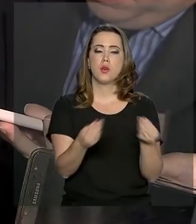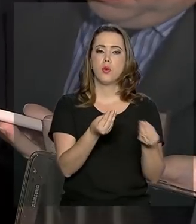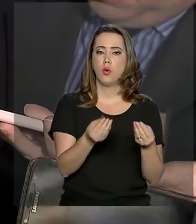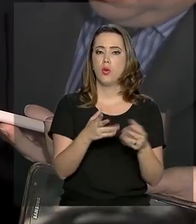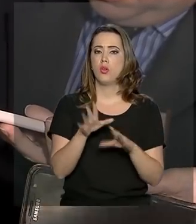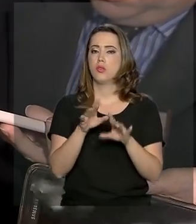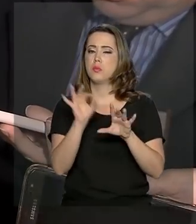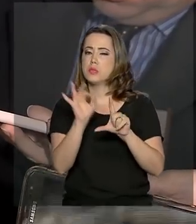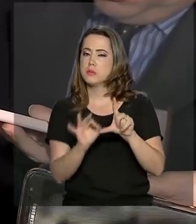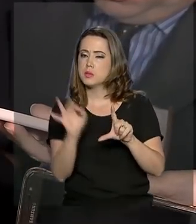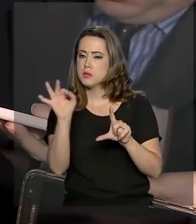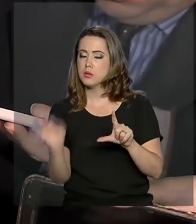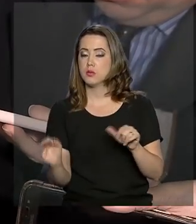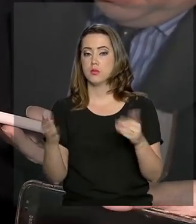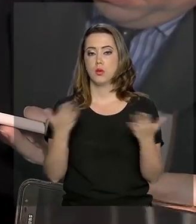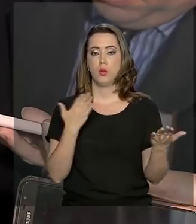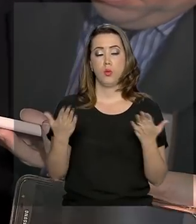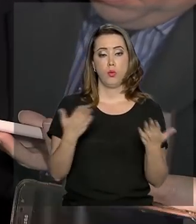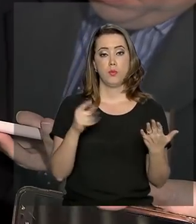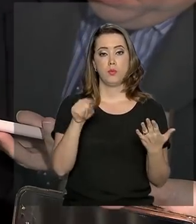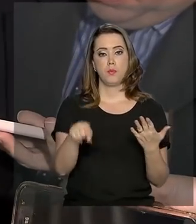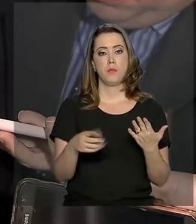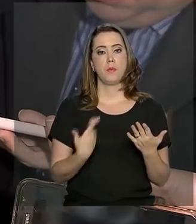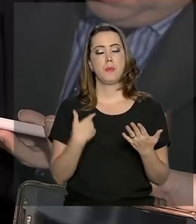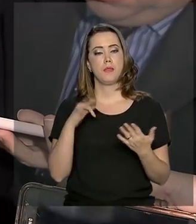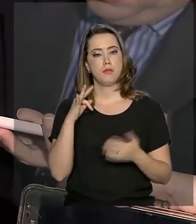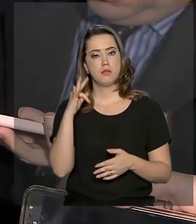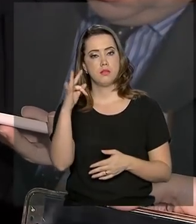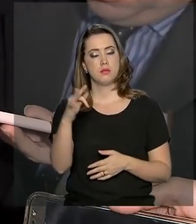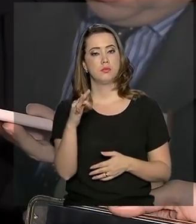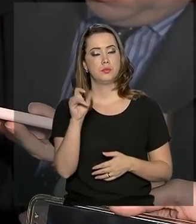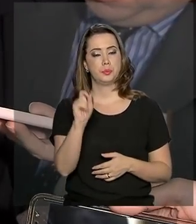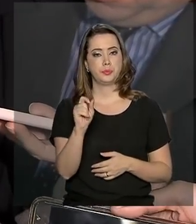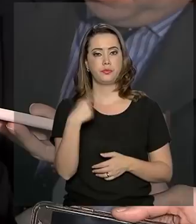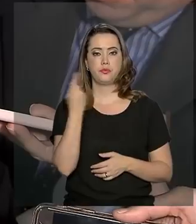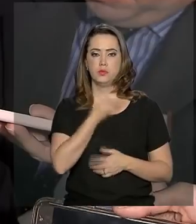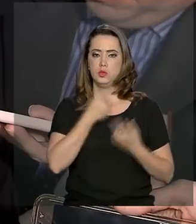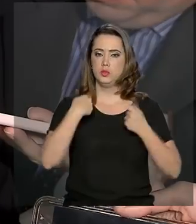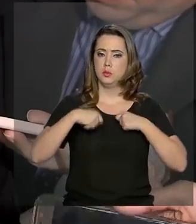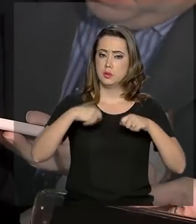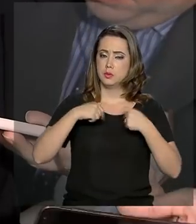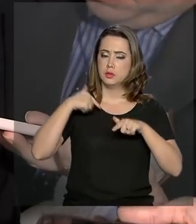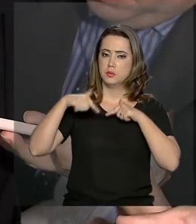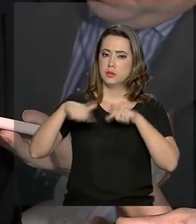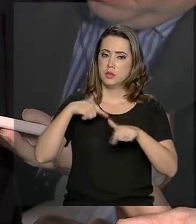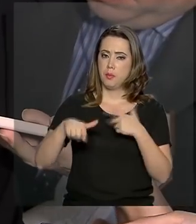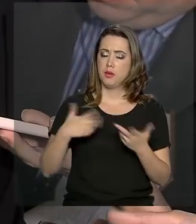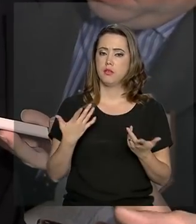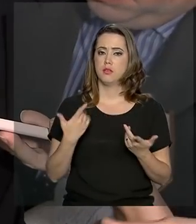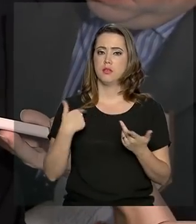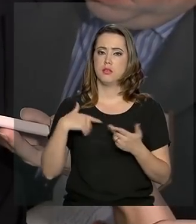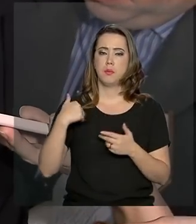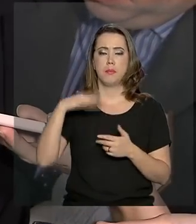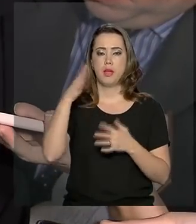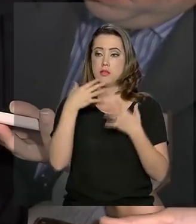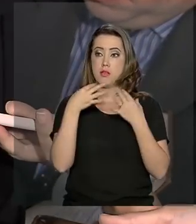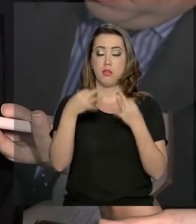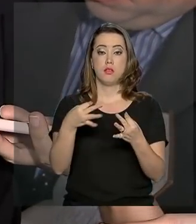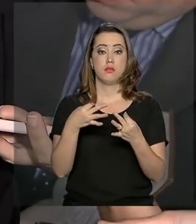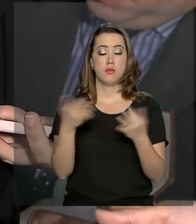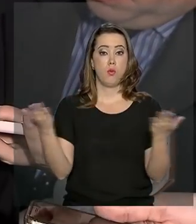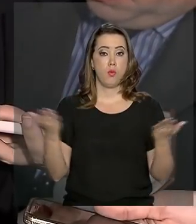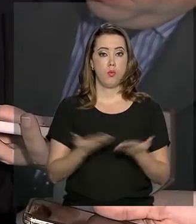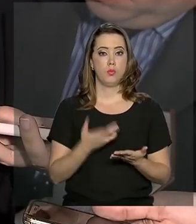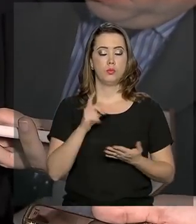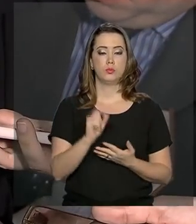a parte estatística de previsão. Nós temos que trabalhar, enfim, nós temos que estar muito mais antenados